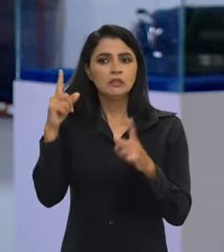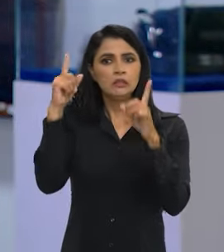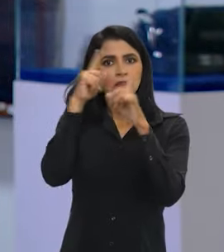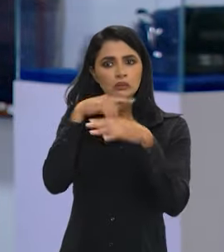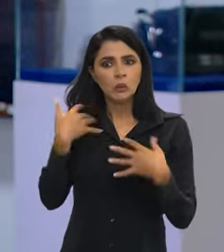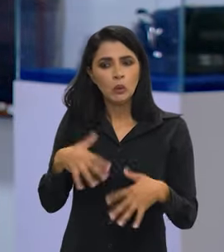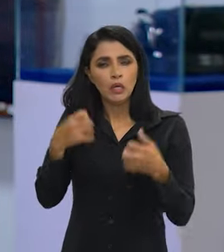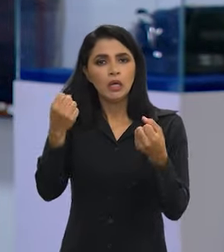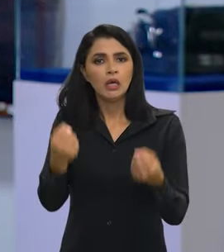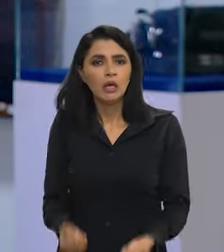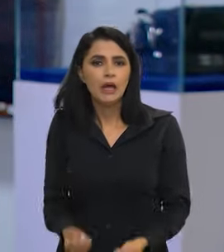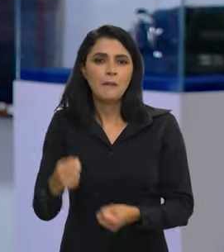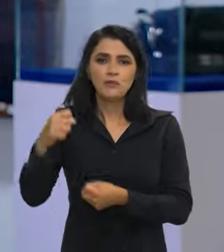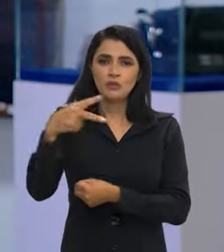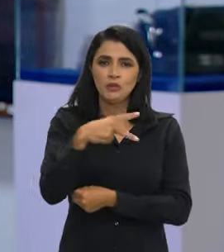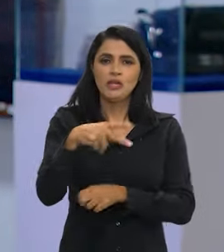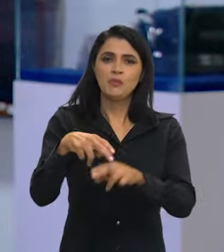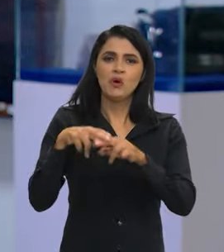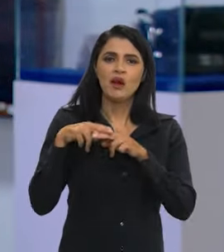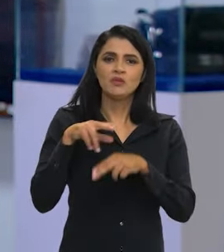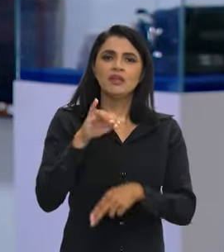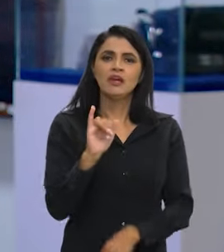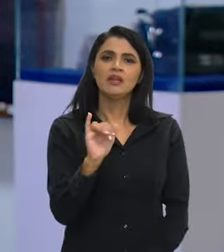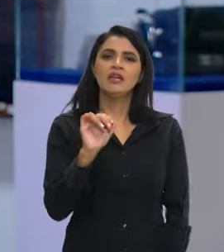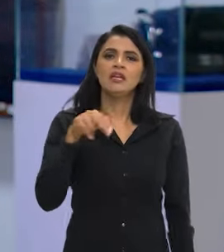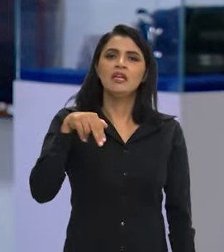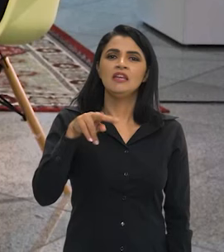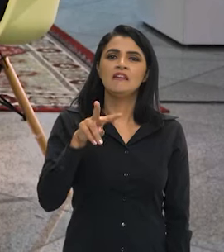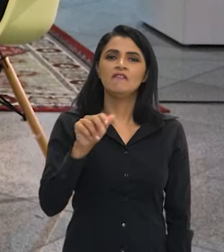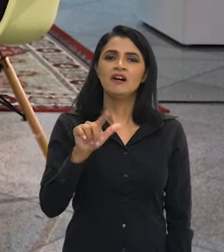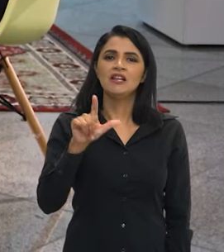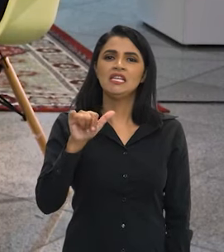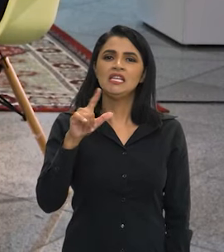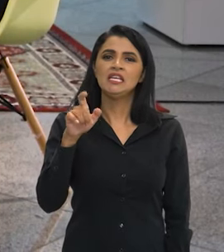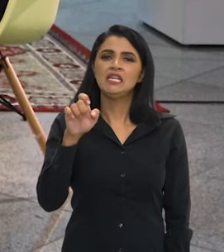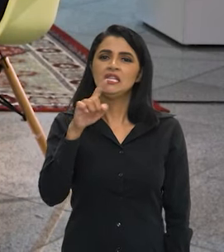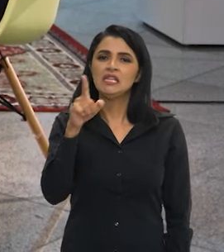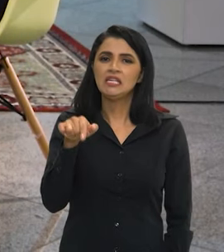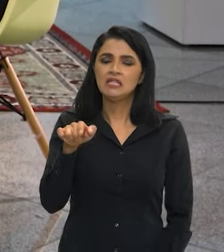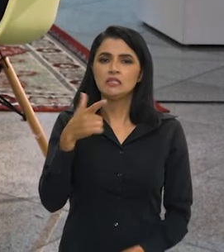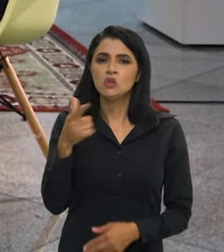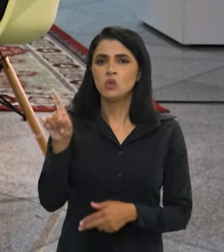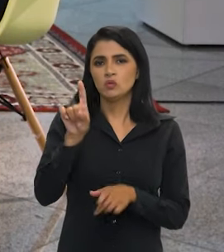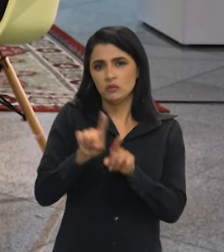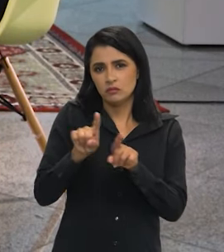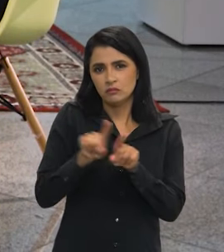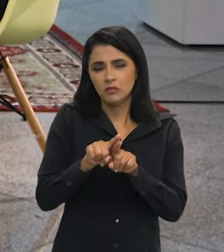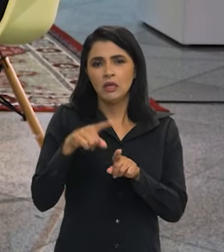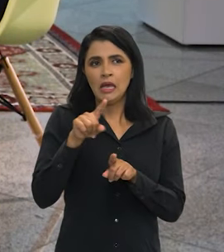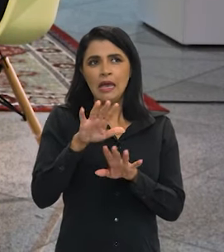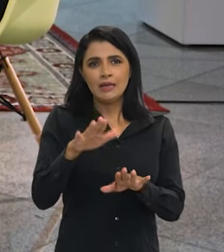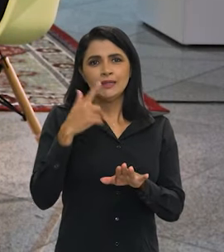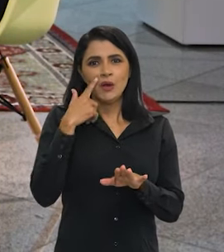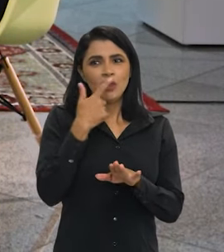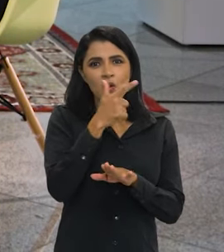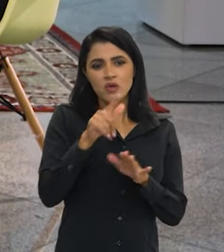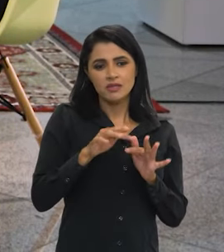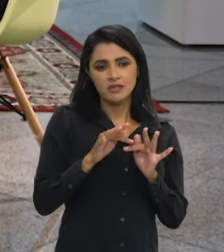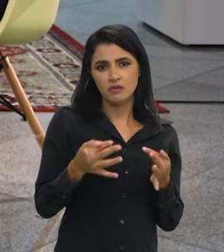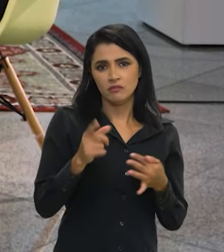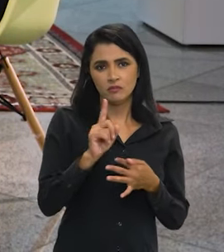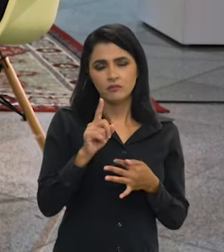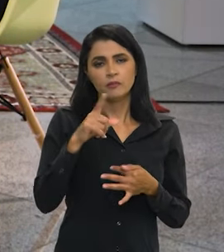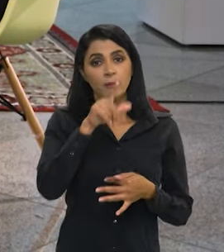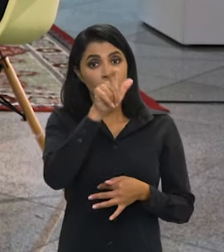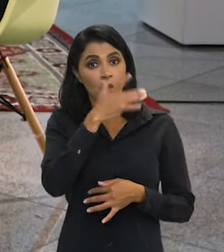aposentadoria por invalidez e outros serviços. E não esse serviço do dia a dia, porque o que estava acontecendo? Para eu pegar